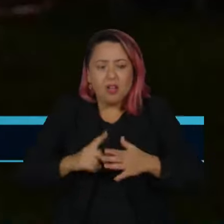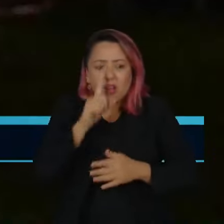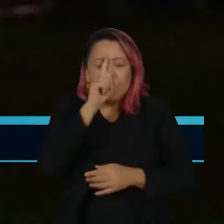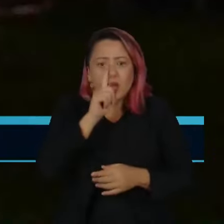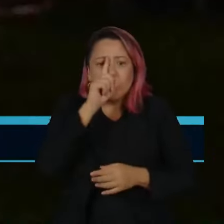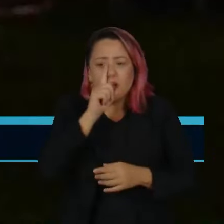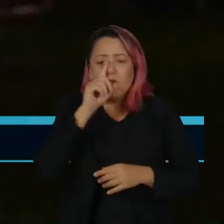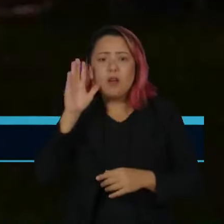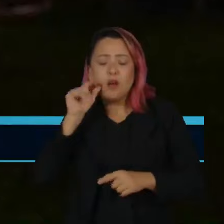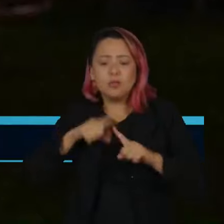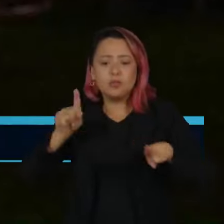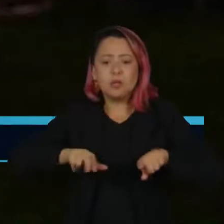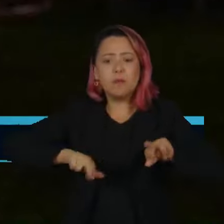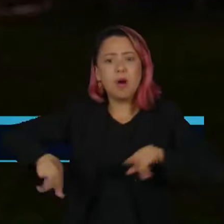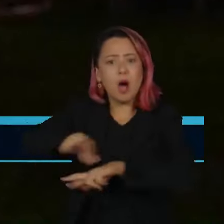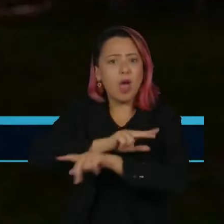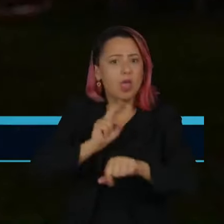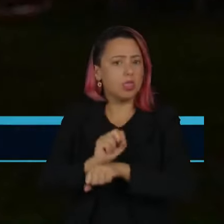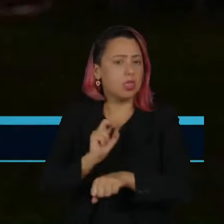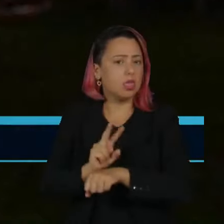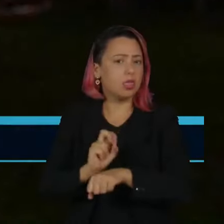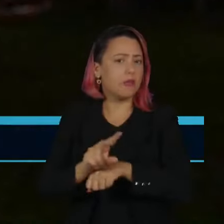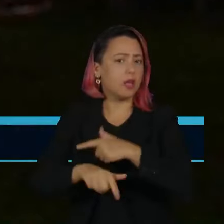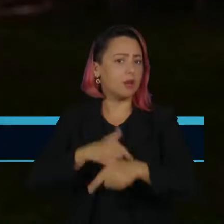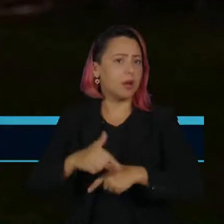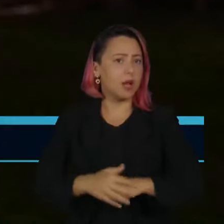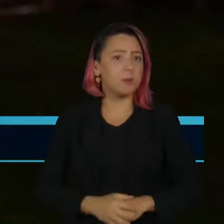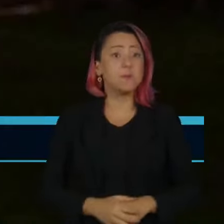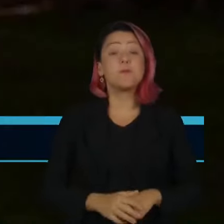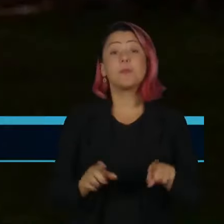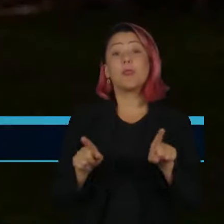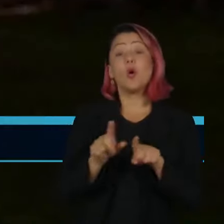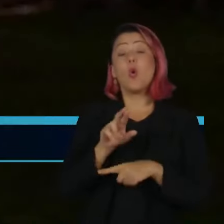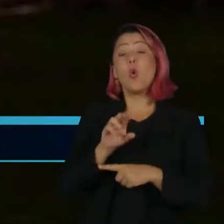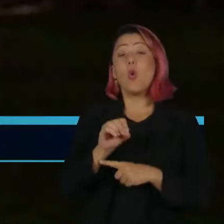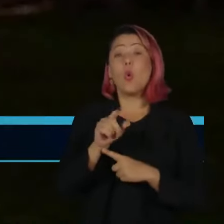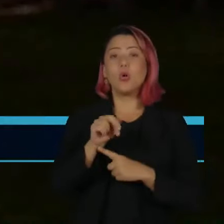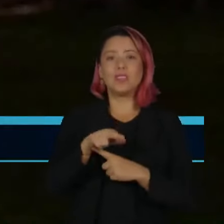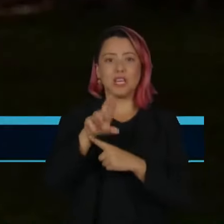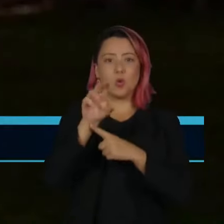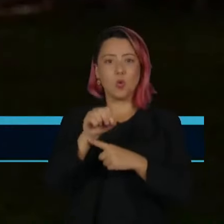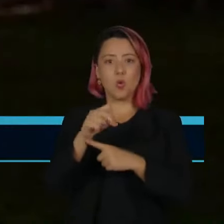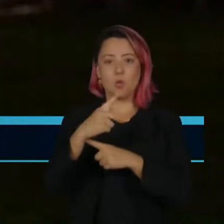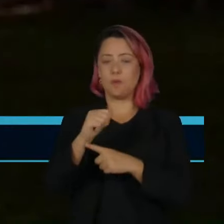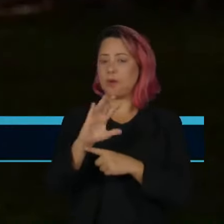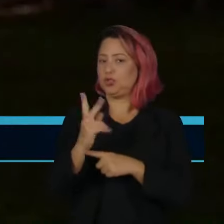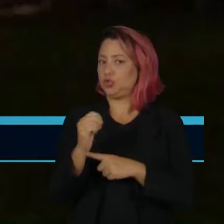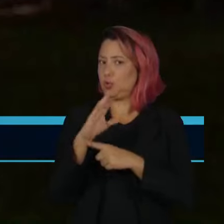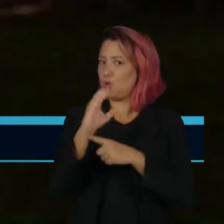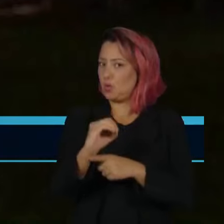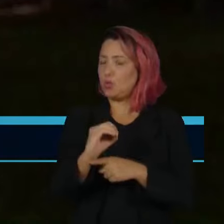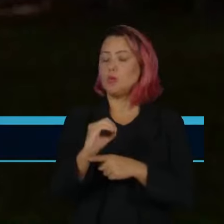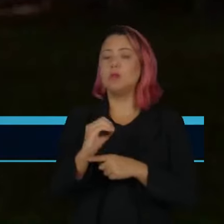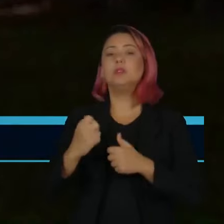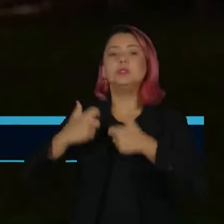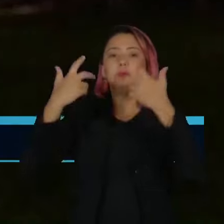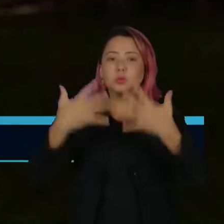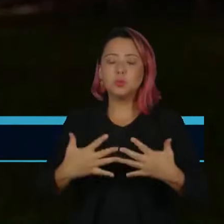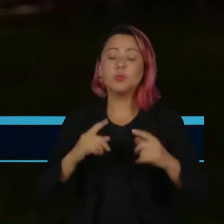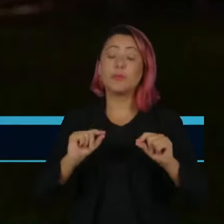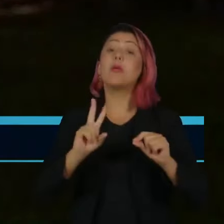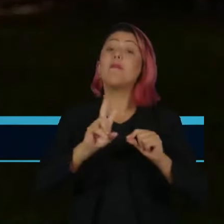O presidente do Senado, Rodrigo Pacheco, se posicionou no fim da tarde, dizendo que fará uma